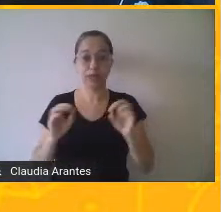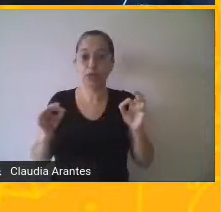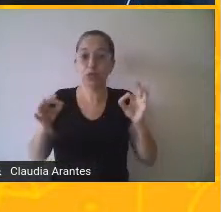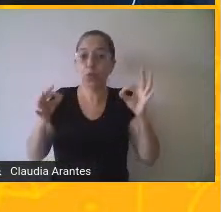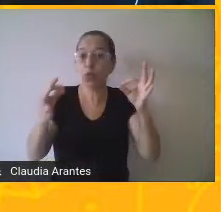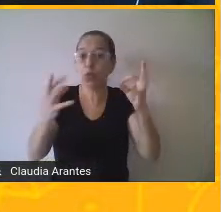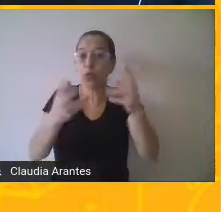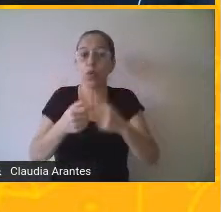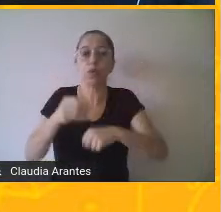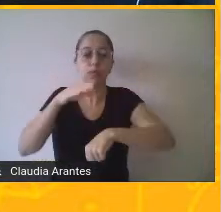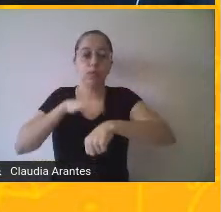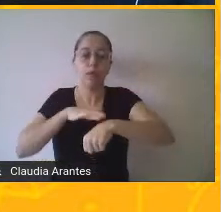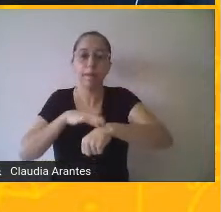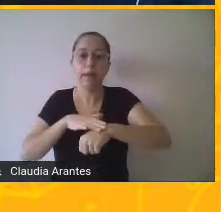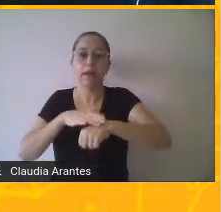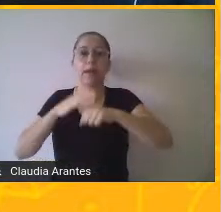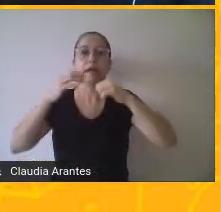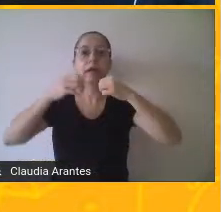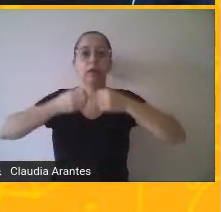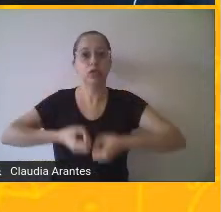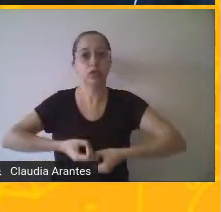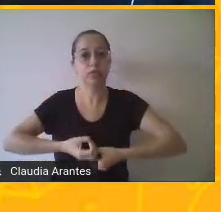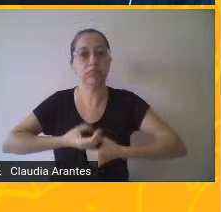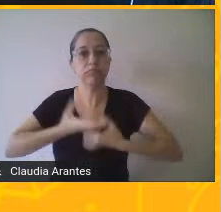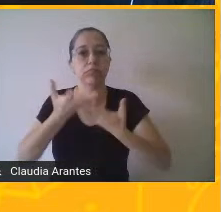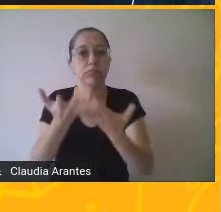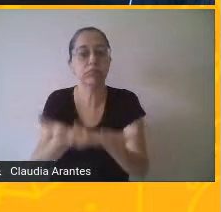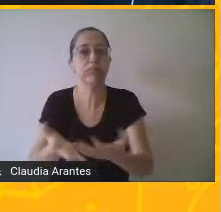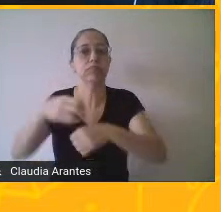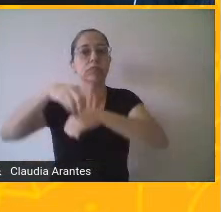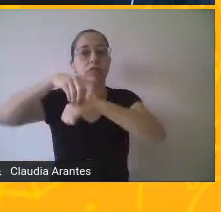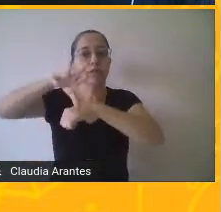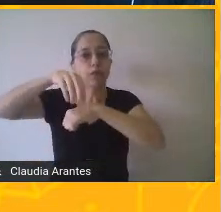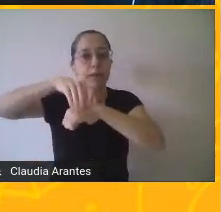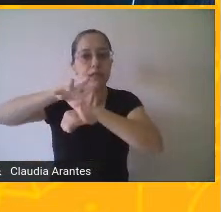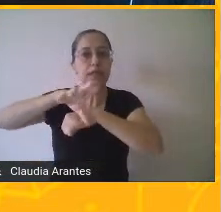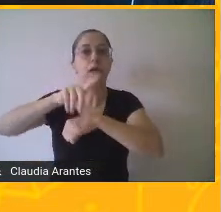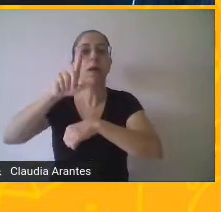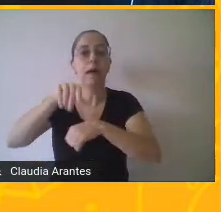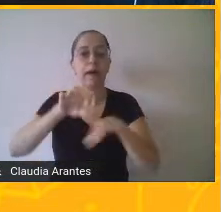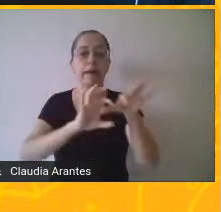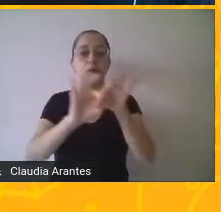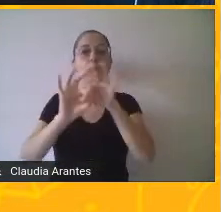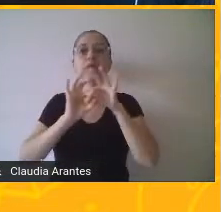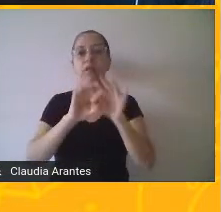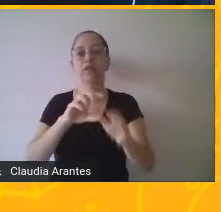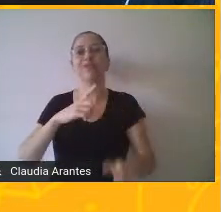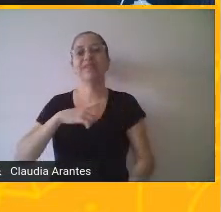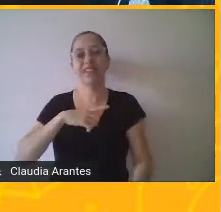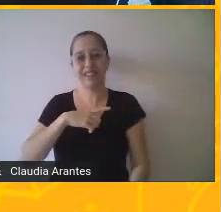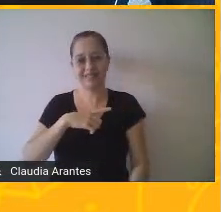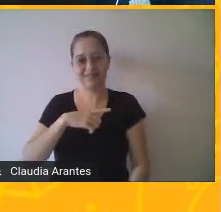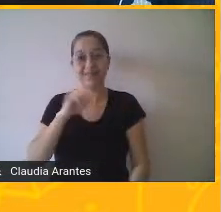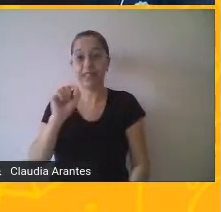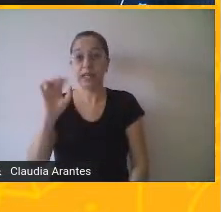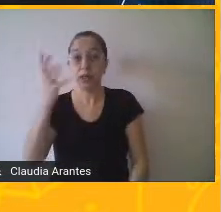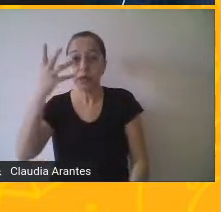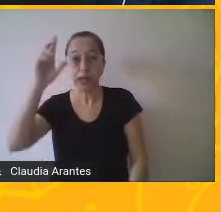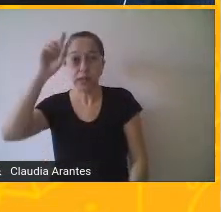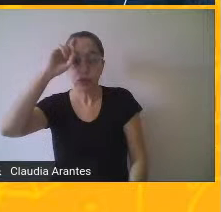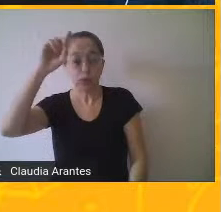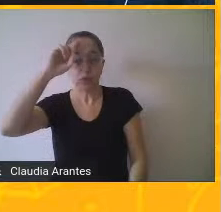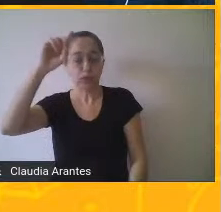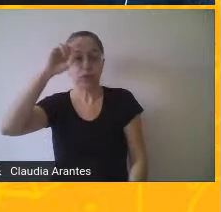tendo também um contexto. O contexto são os fatos que acontecem no dia a dia ou